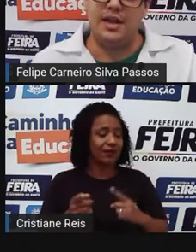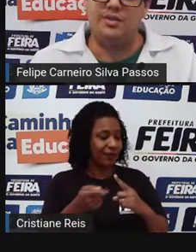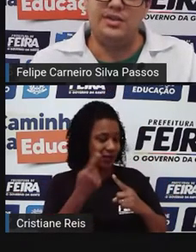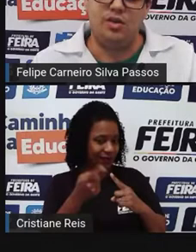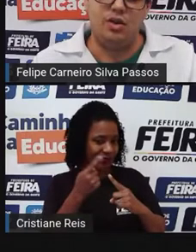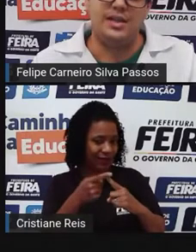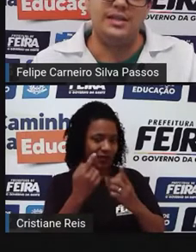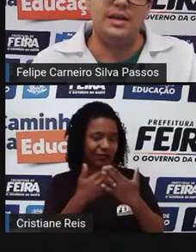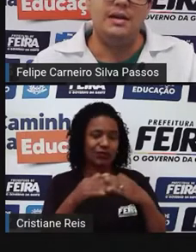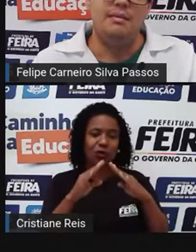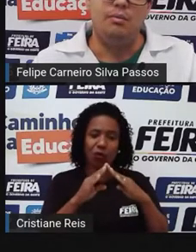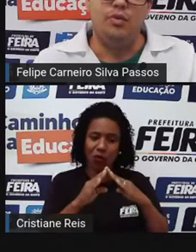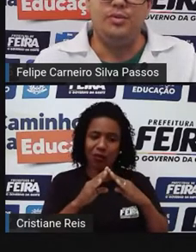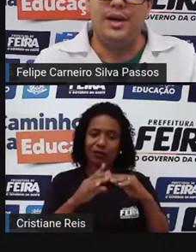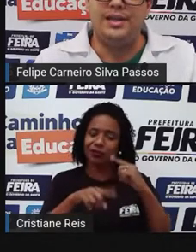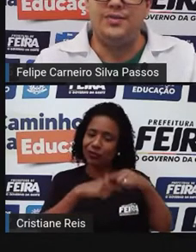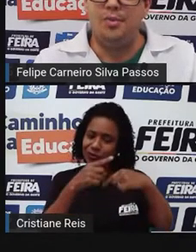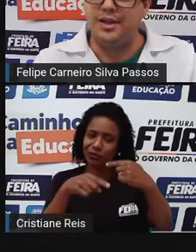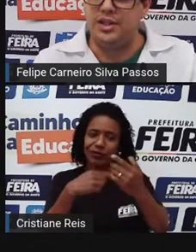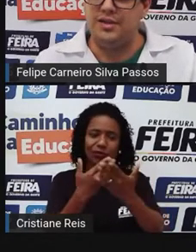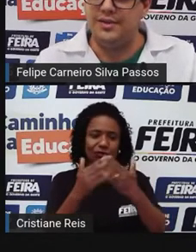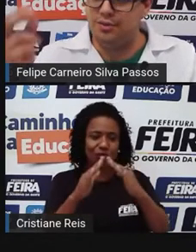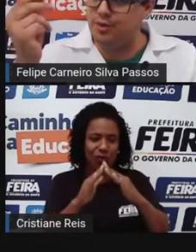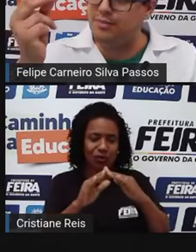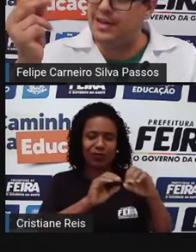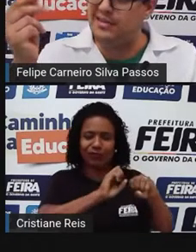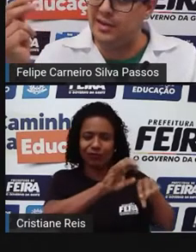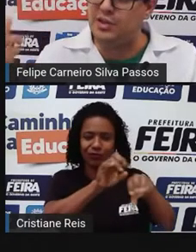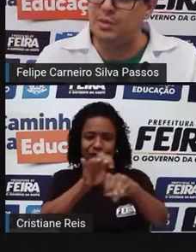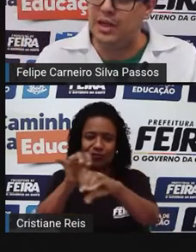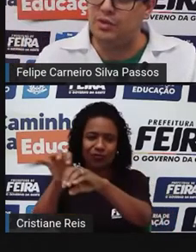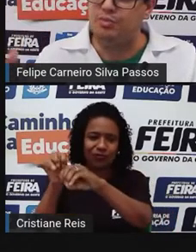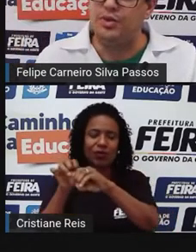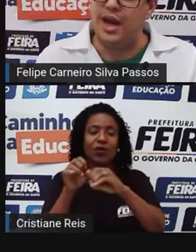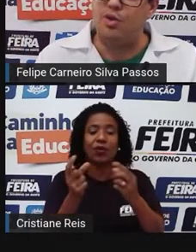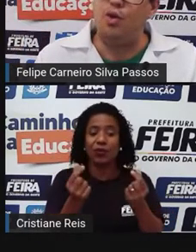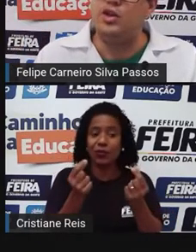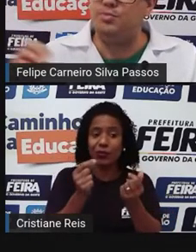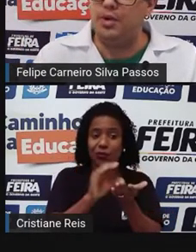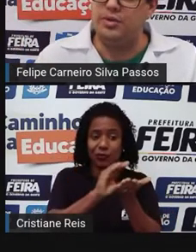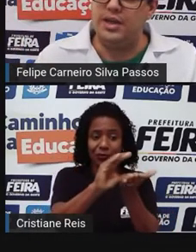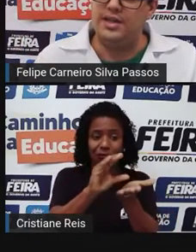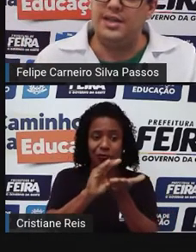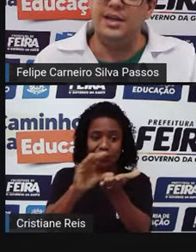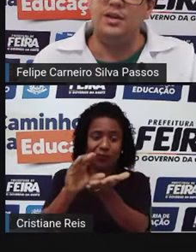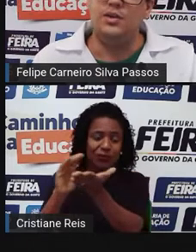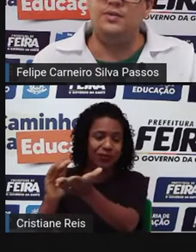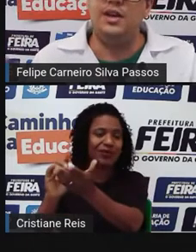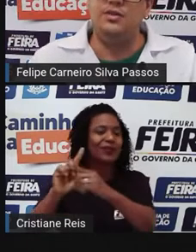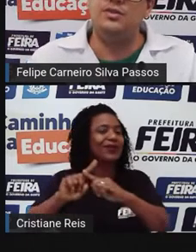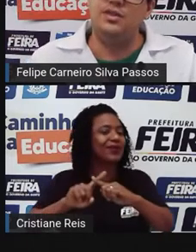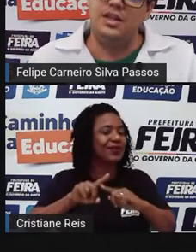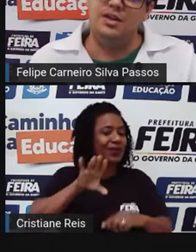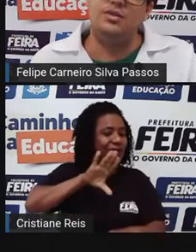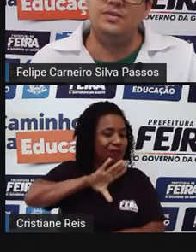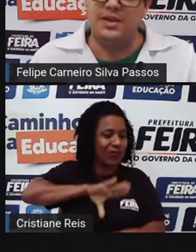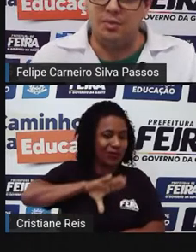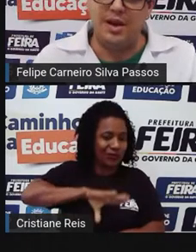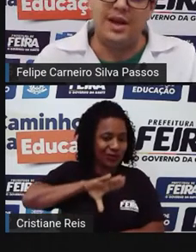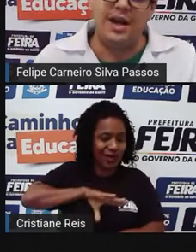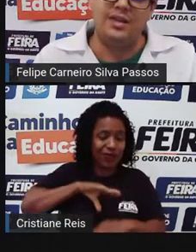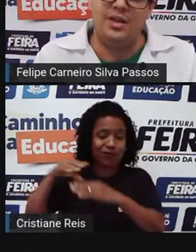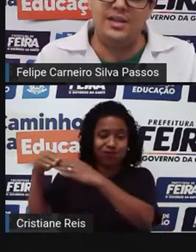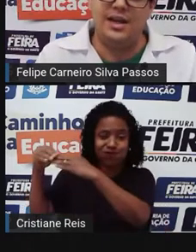depois vieram escolas muito mais formativas, com muito mais investimento, porque a corte portuguesa, os filhos dos ricos,